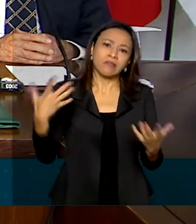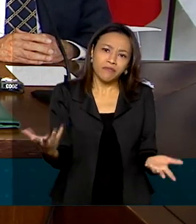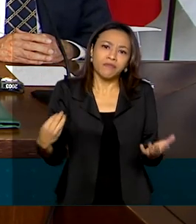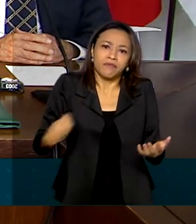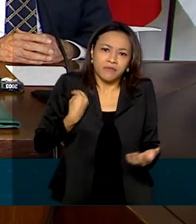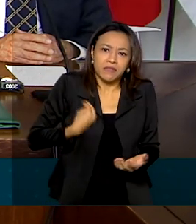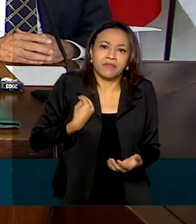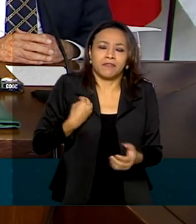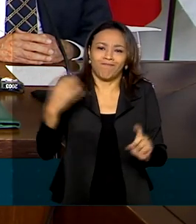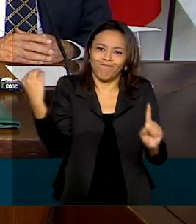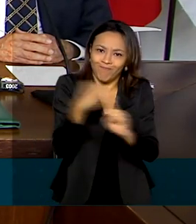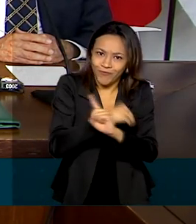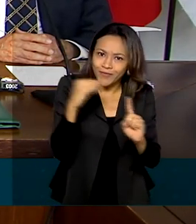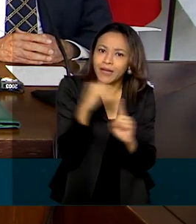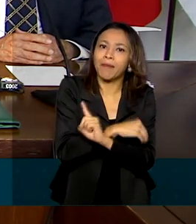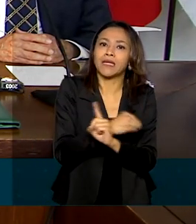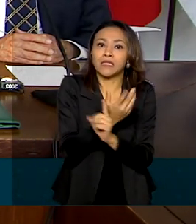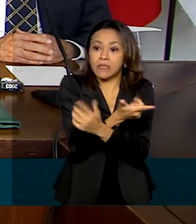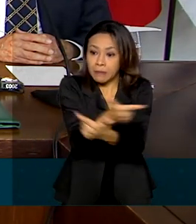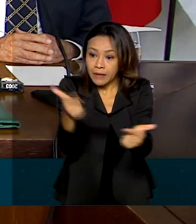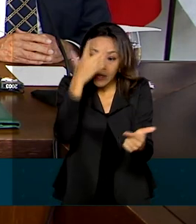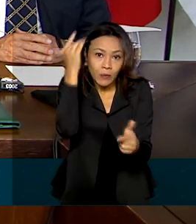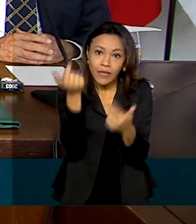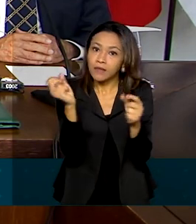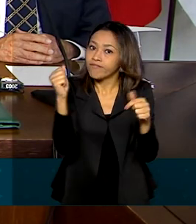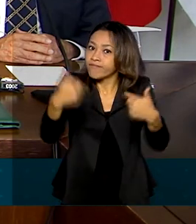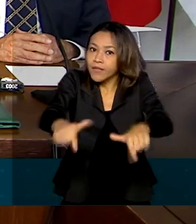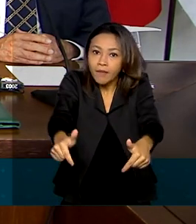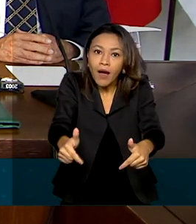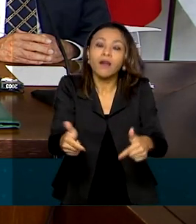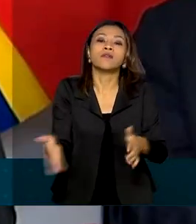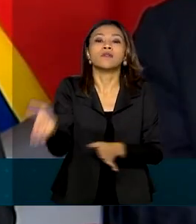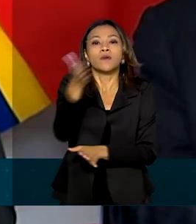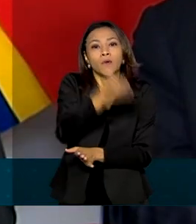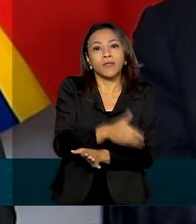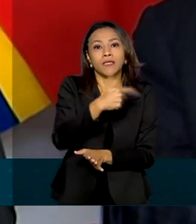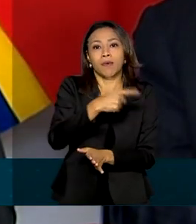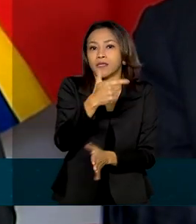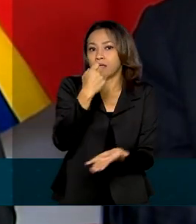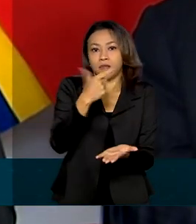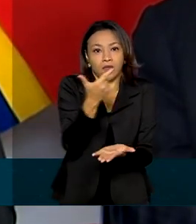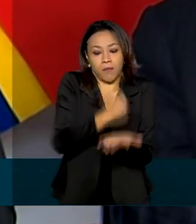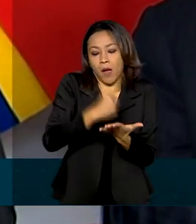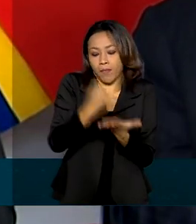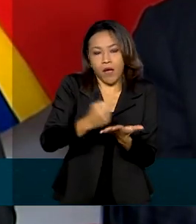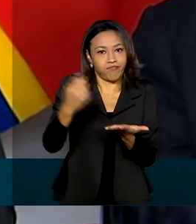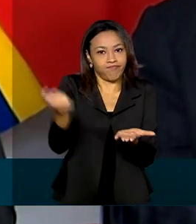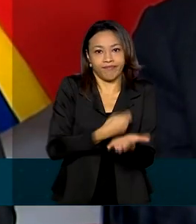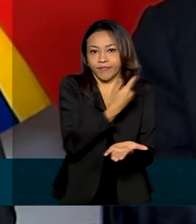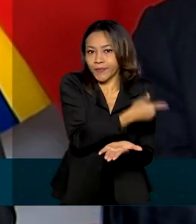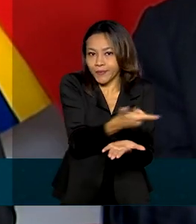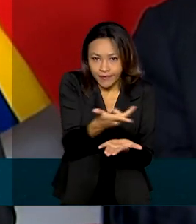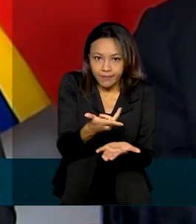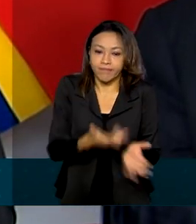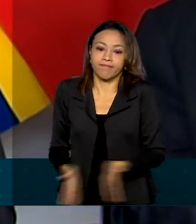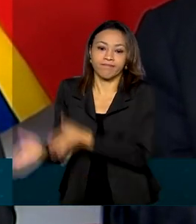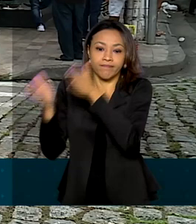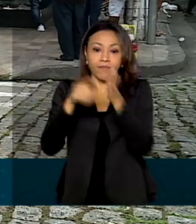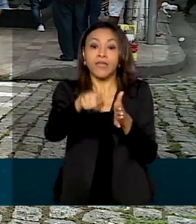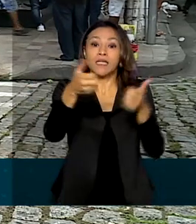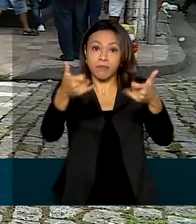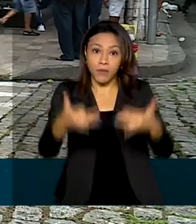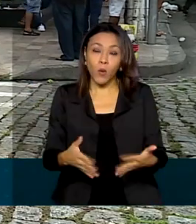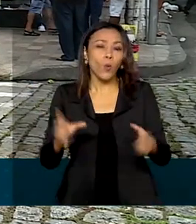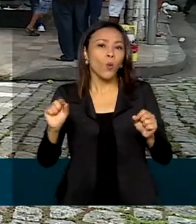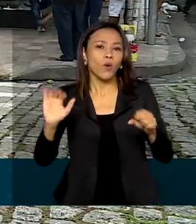aqueles que não têm emprego ou que trabalham no setor informal. O presidente lembrou as medidas que estão sendo tomadas